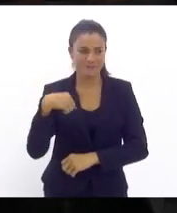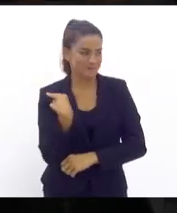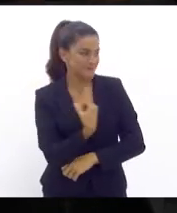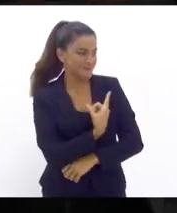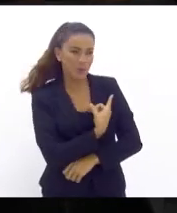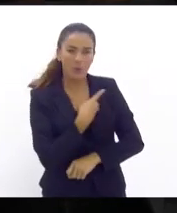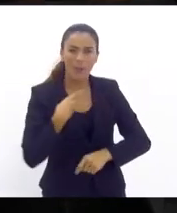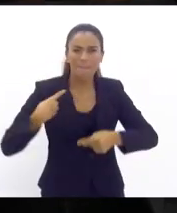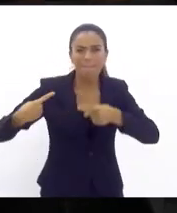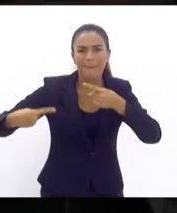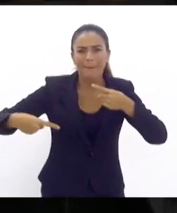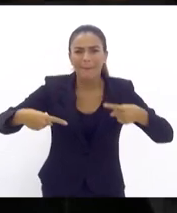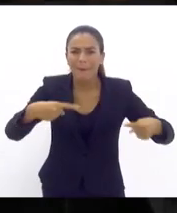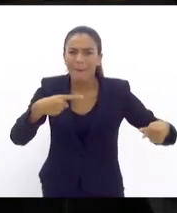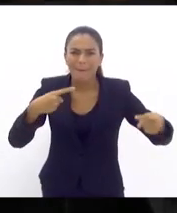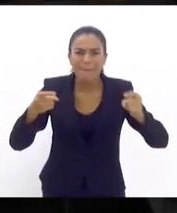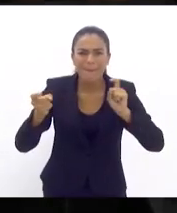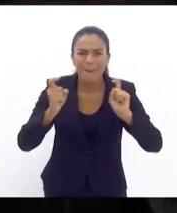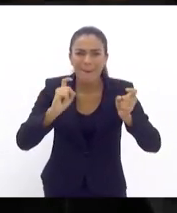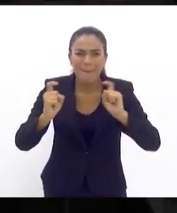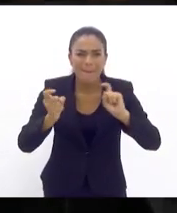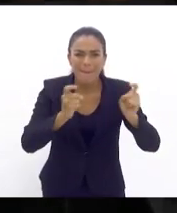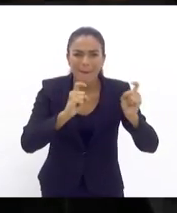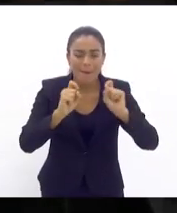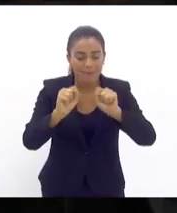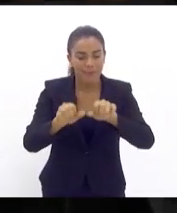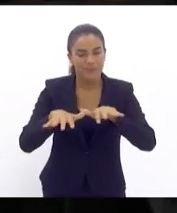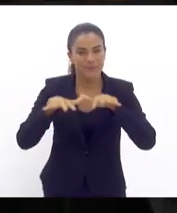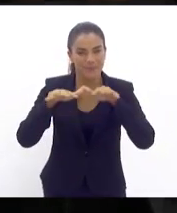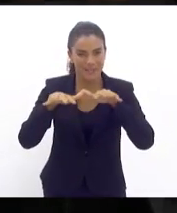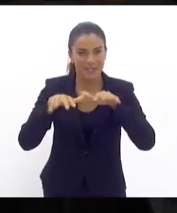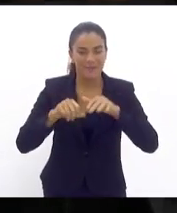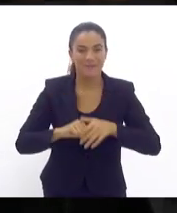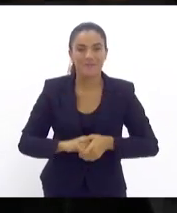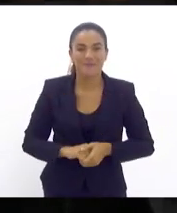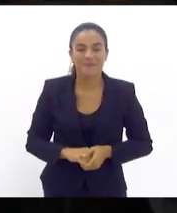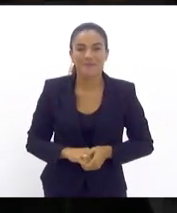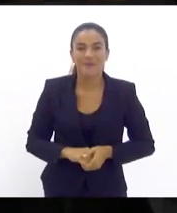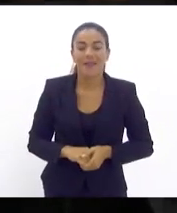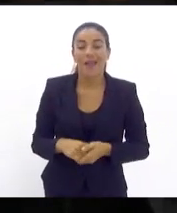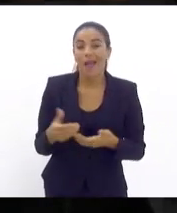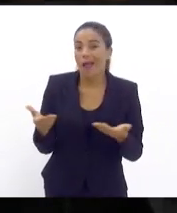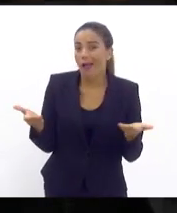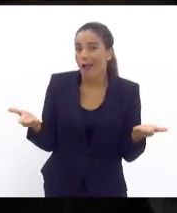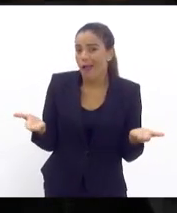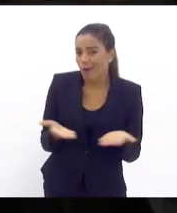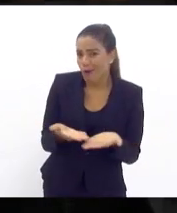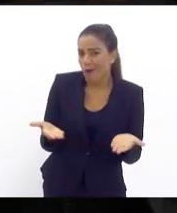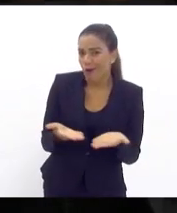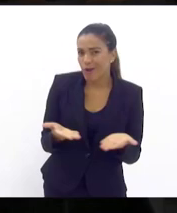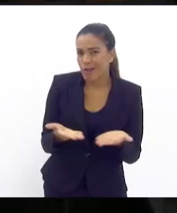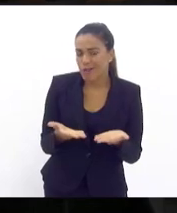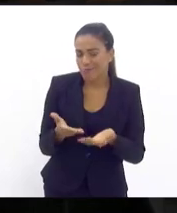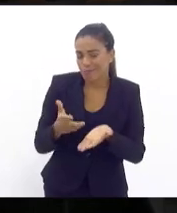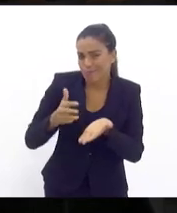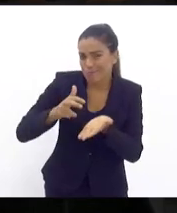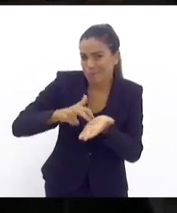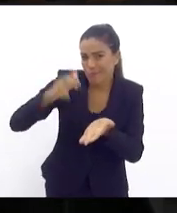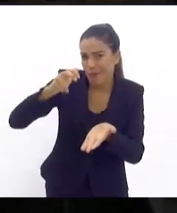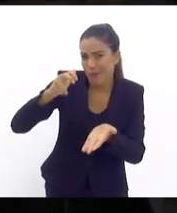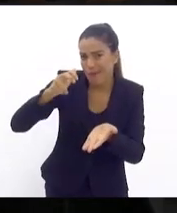debater aqui em plenário. Ainda agora, na parte da manhã,